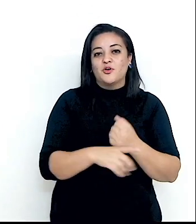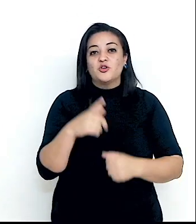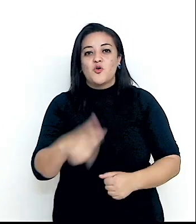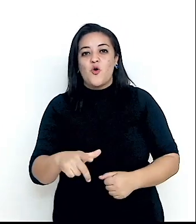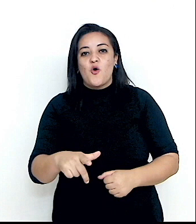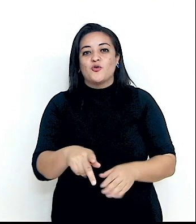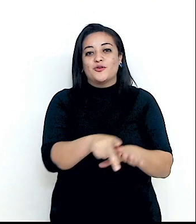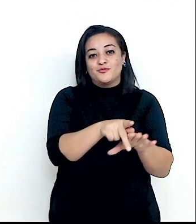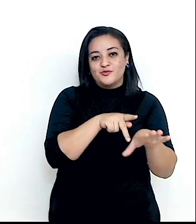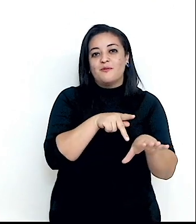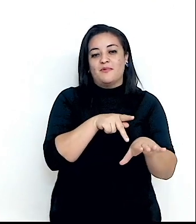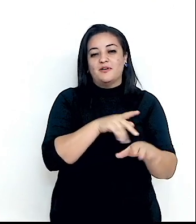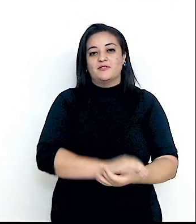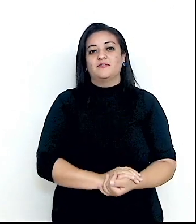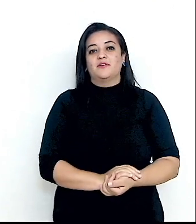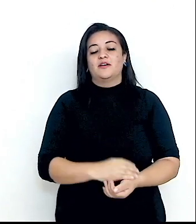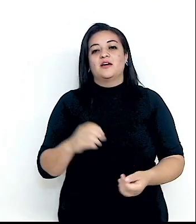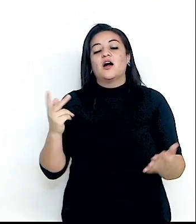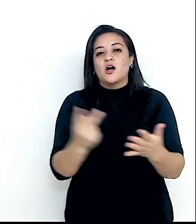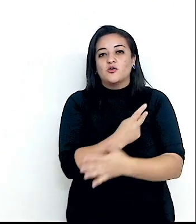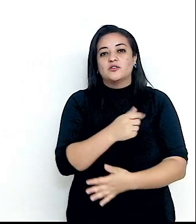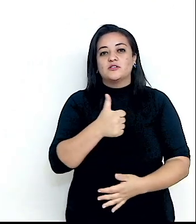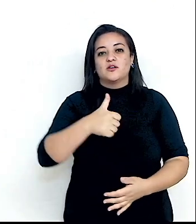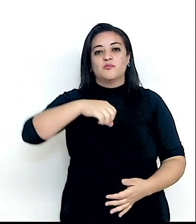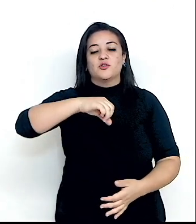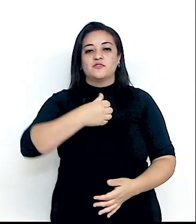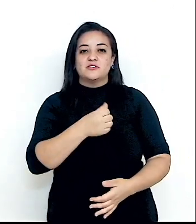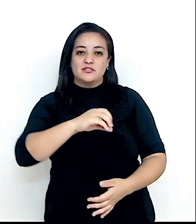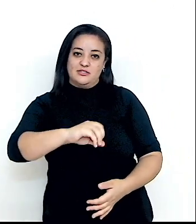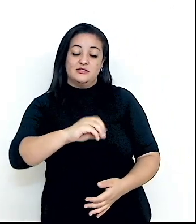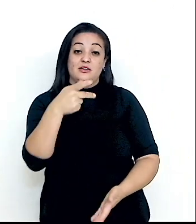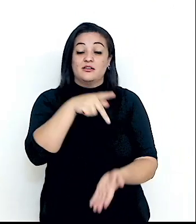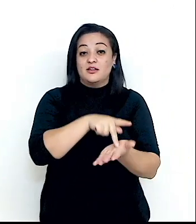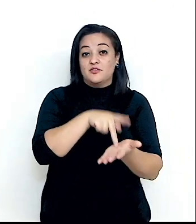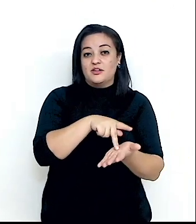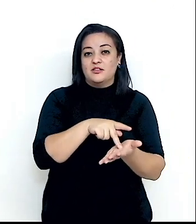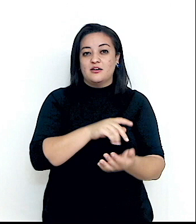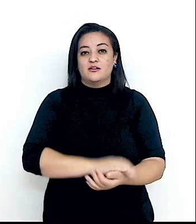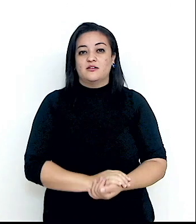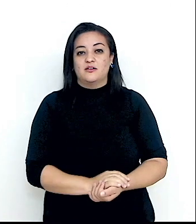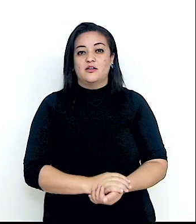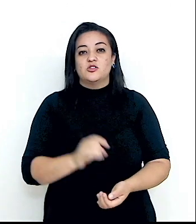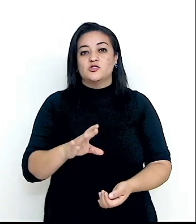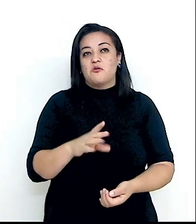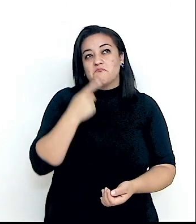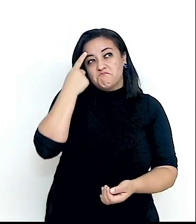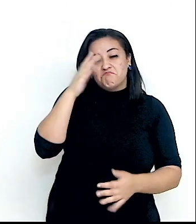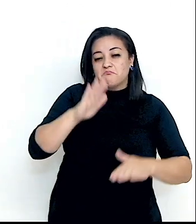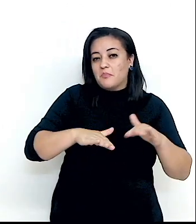sapato. Esse episódio aconteceu em 1960, e na verdade o suposto